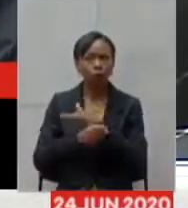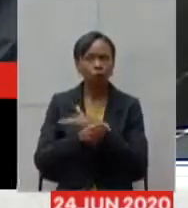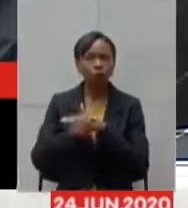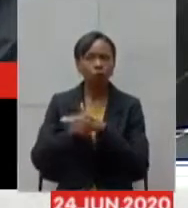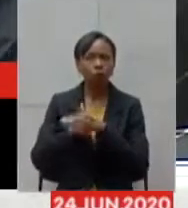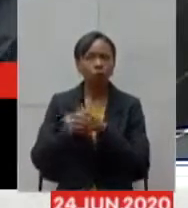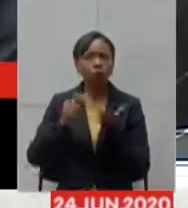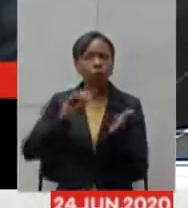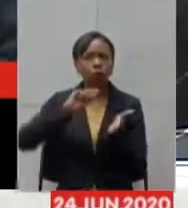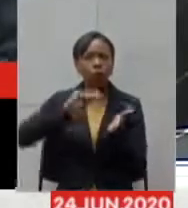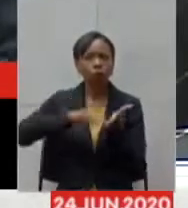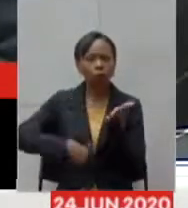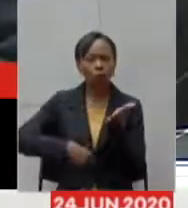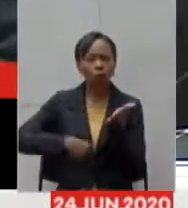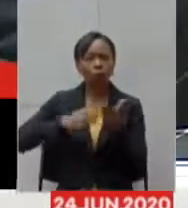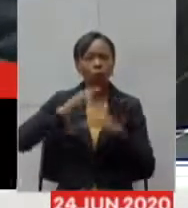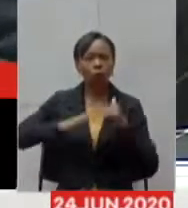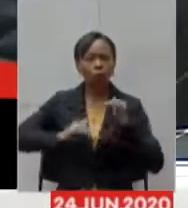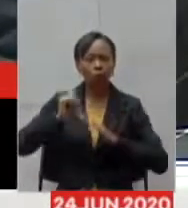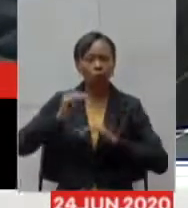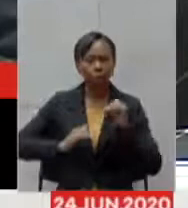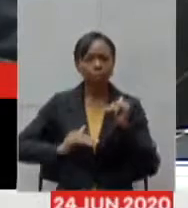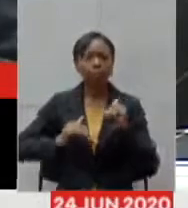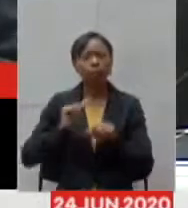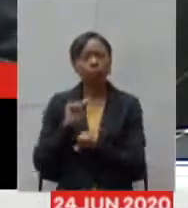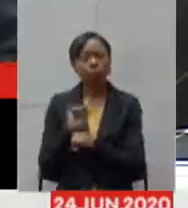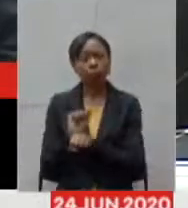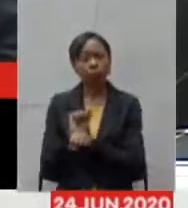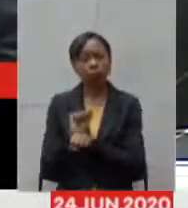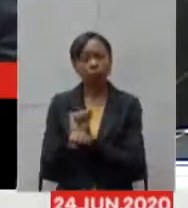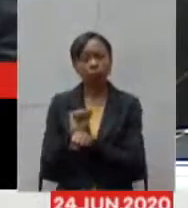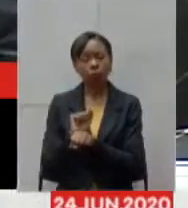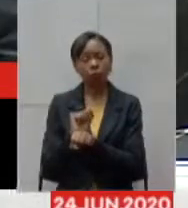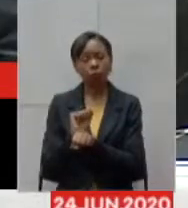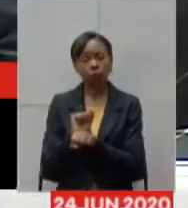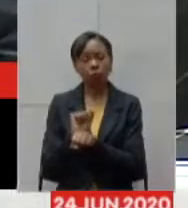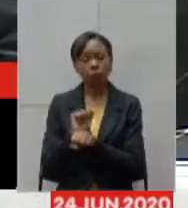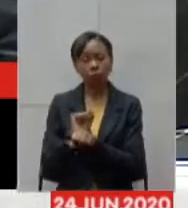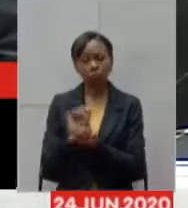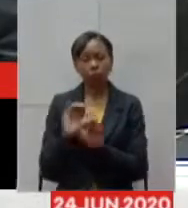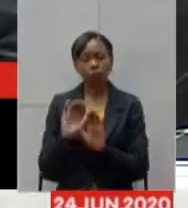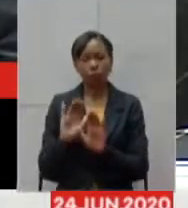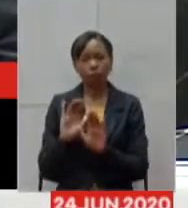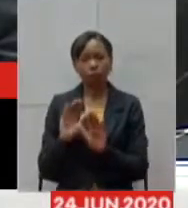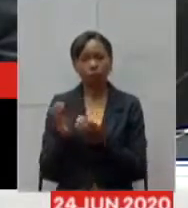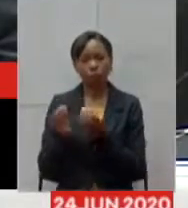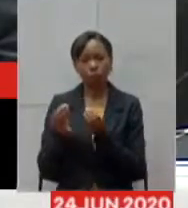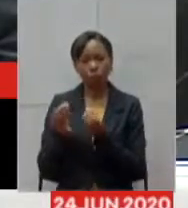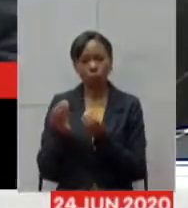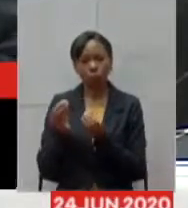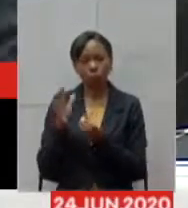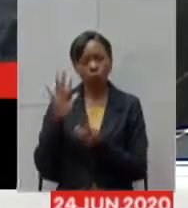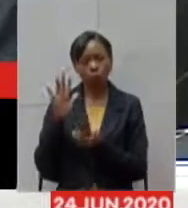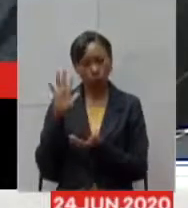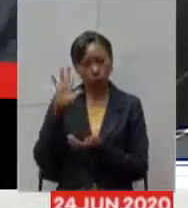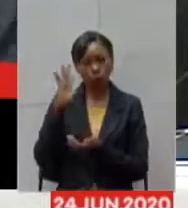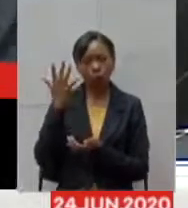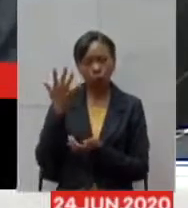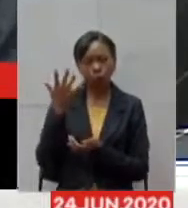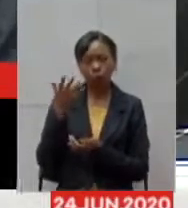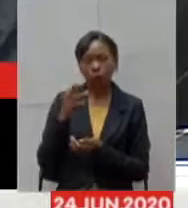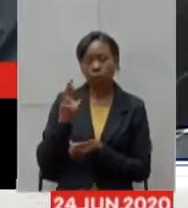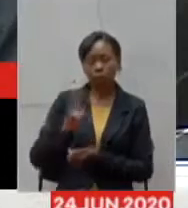contratação isso então nós estamos aguardando para ver o caminho que será a resposta para tomarmos as medidas